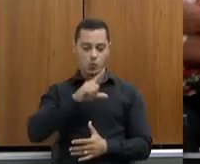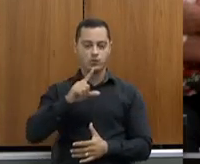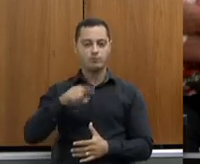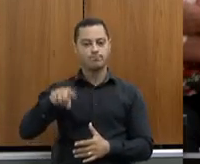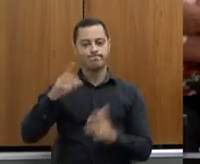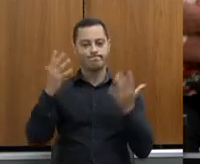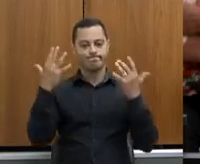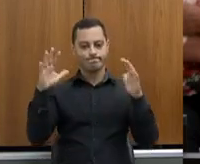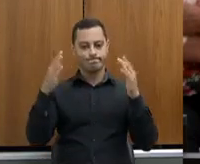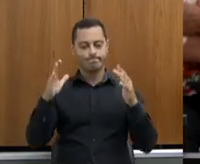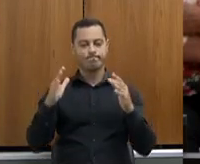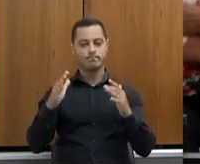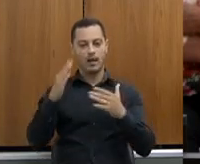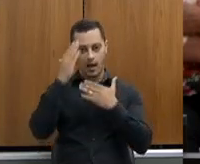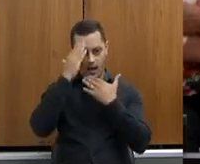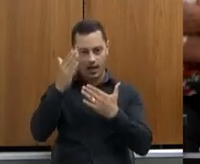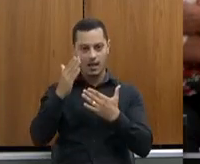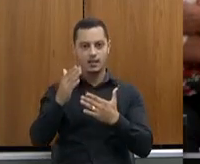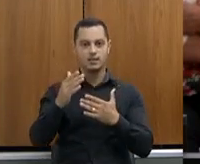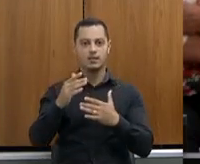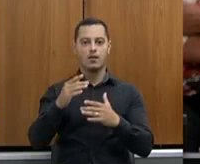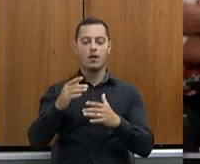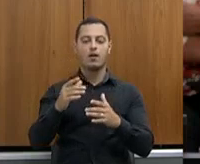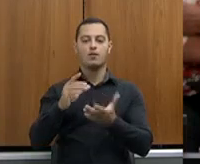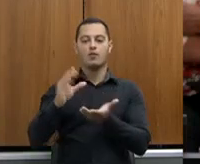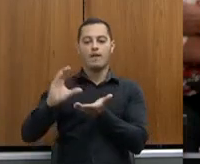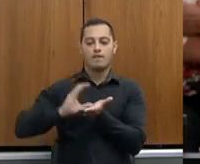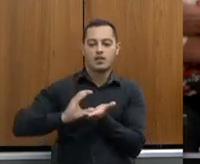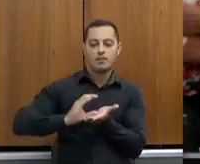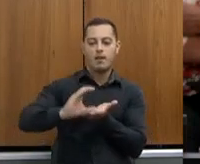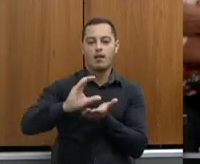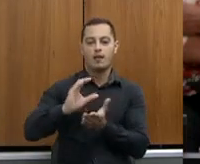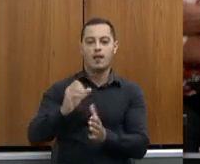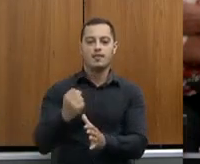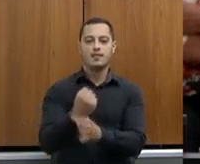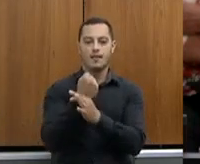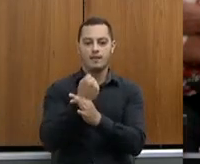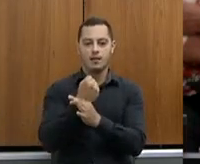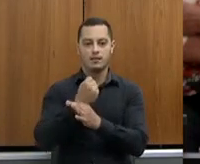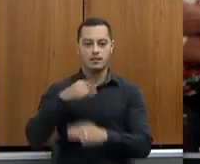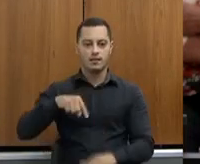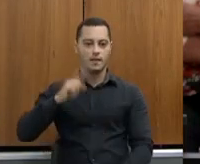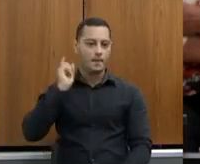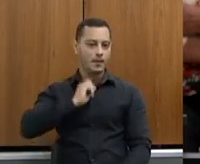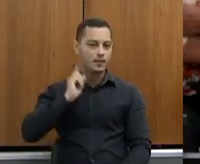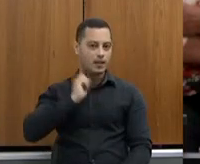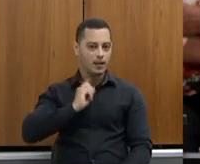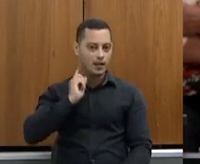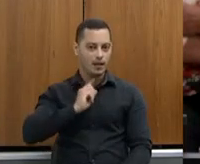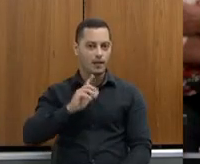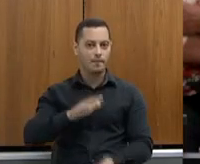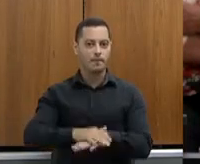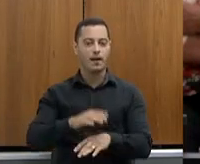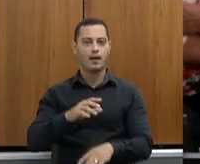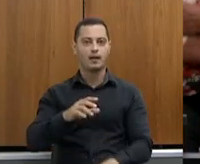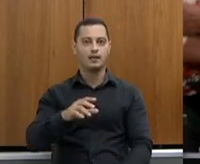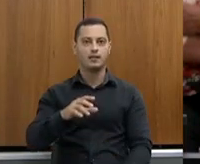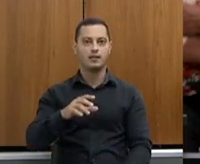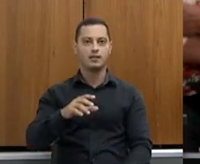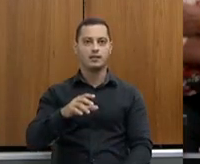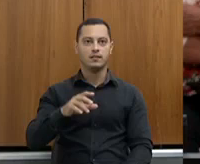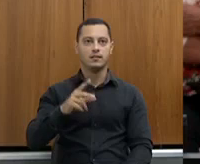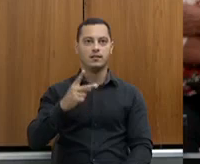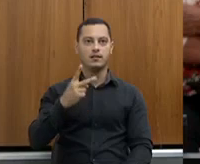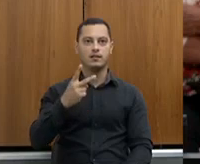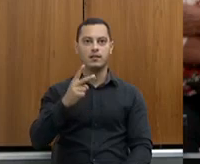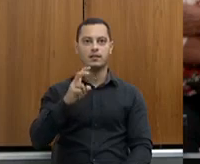ao investimento que foi feito na defesa agropecuária em Minas Gerais, mais de 52 milhões. Eu vou poder falar aqui com